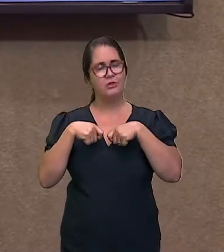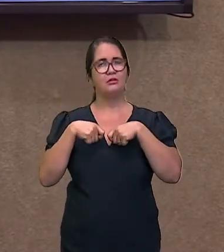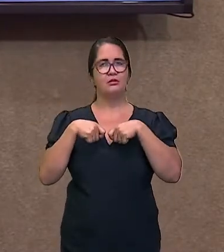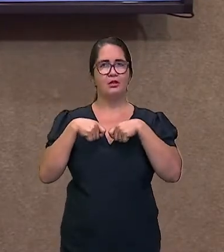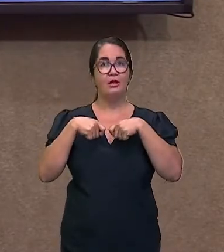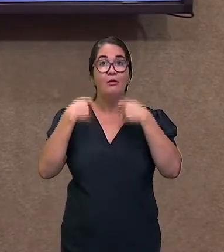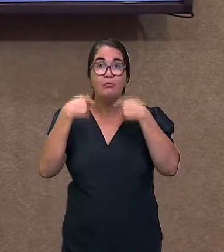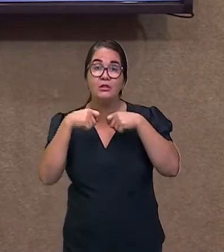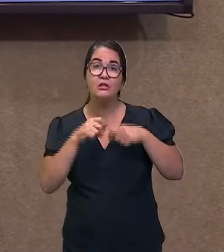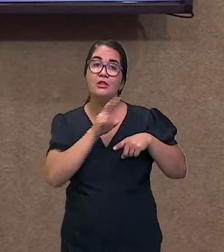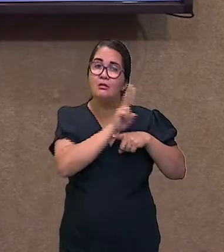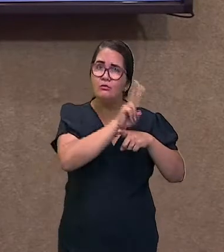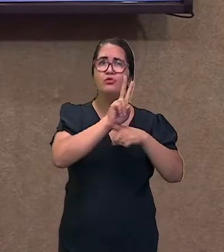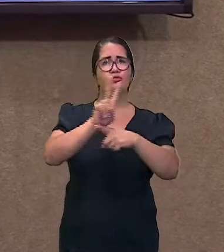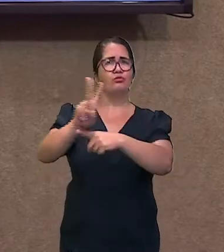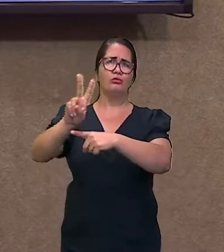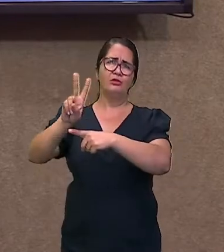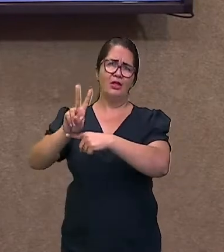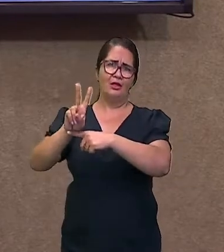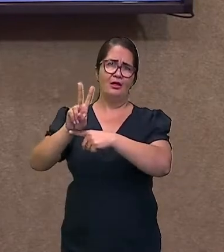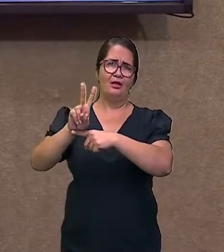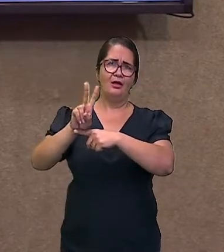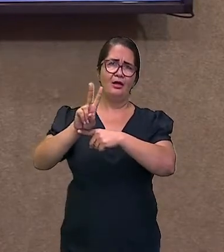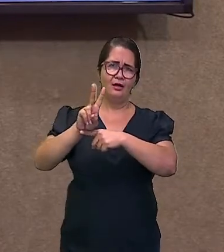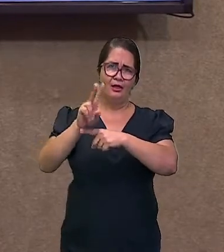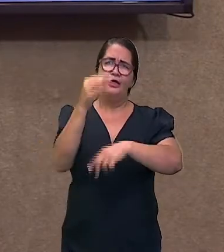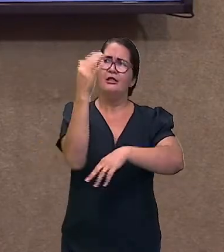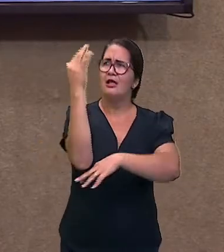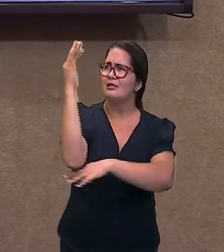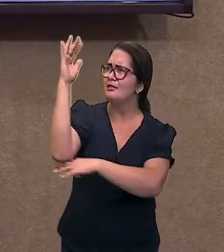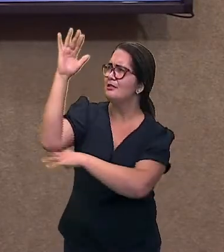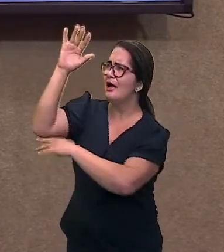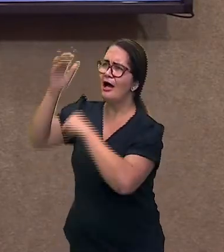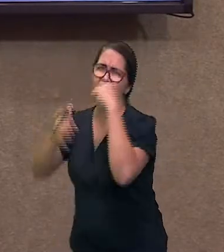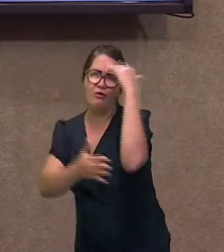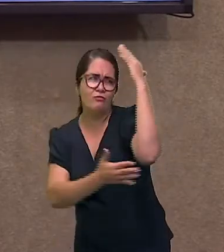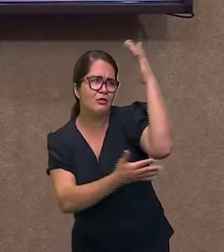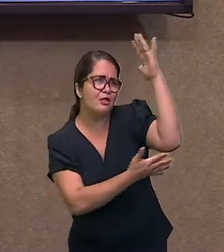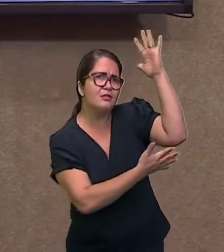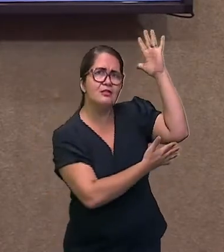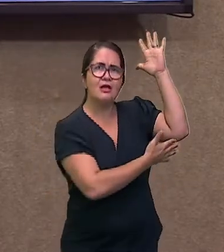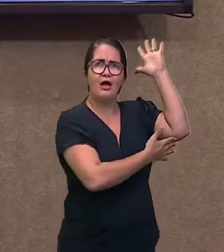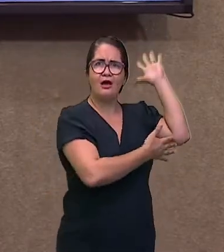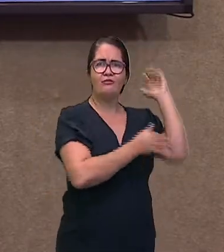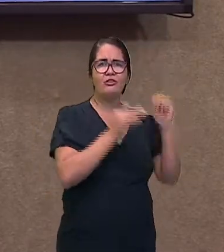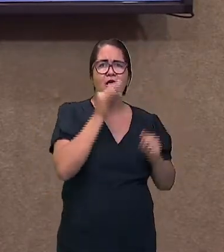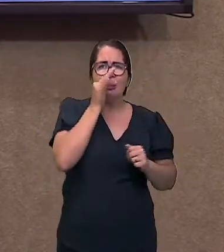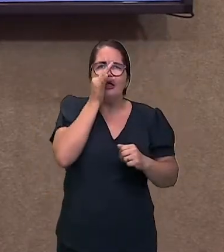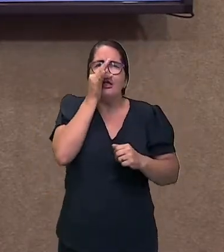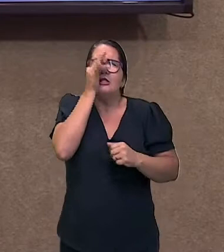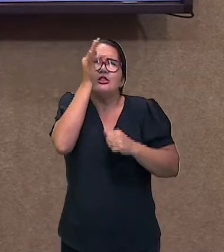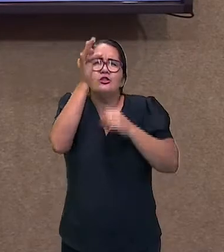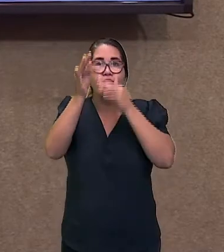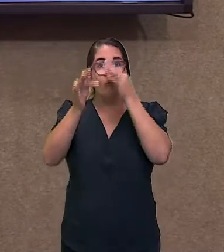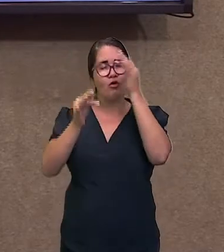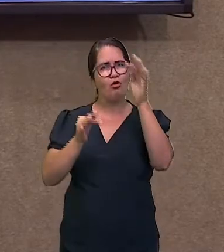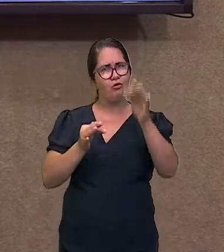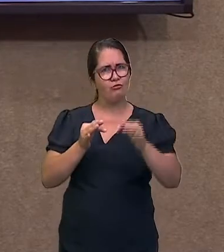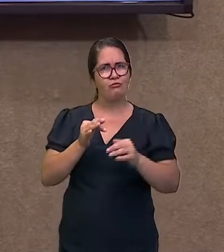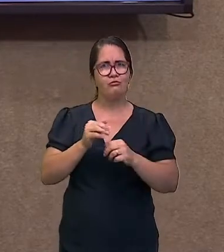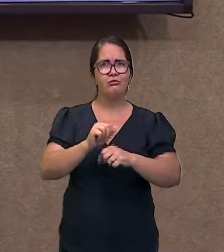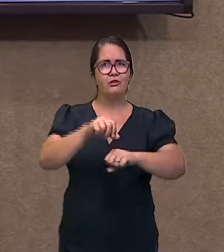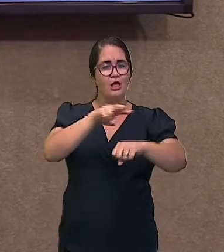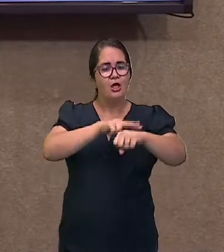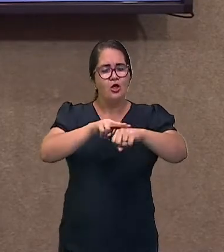Muitas vezes as pessoas tentam plantar uma árvore em um local e aí muitas vezes adolescentes, até adultos